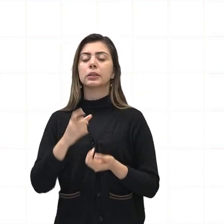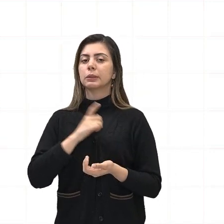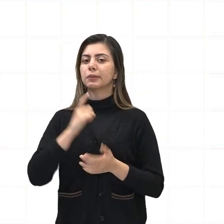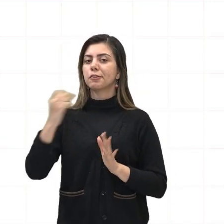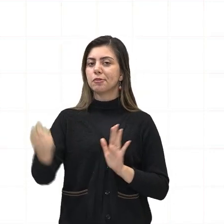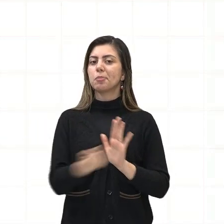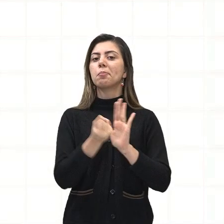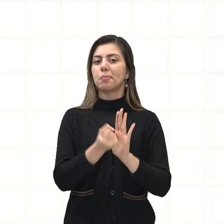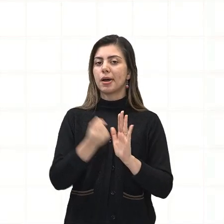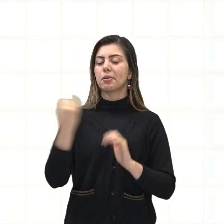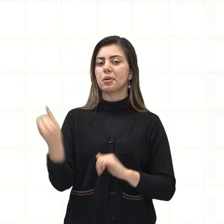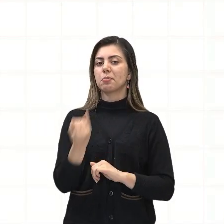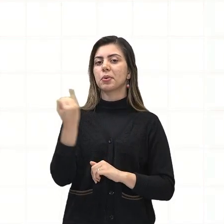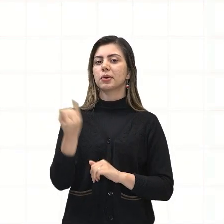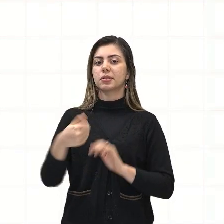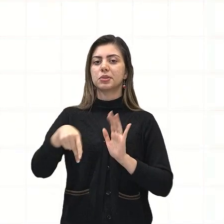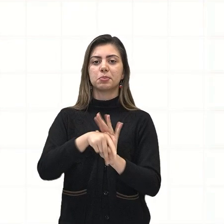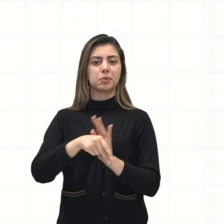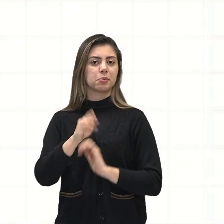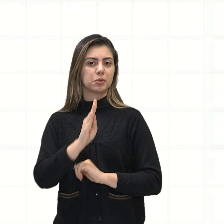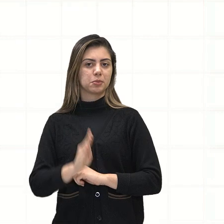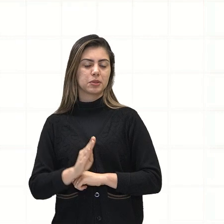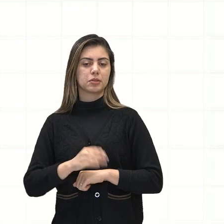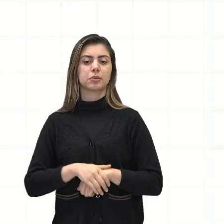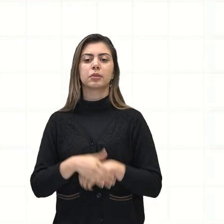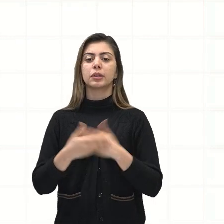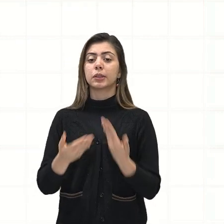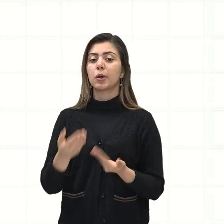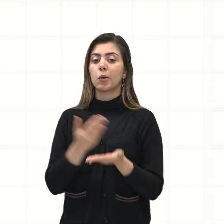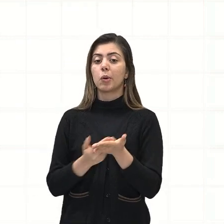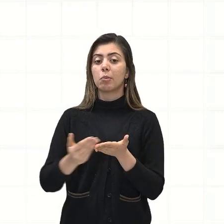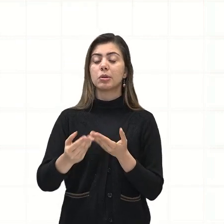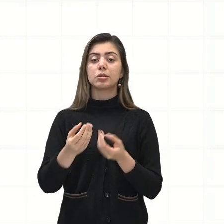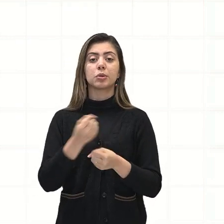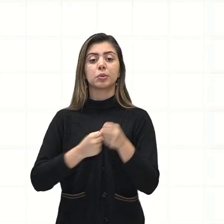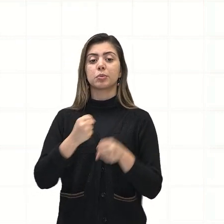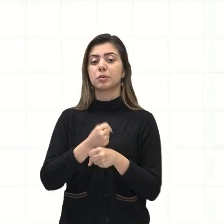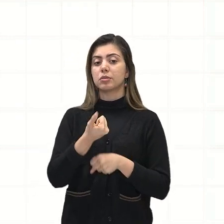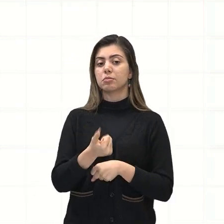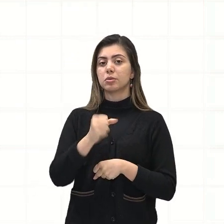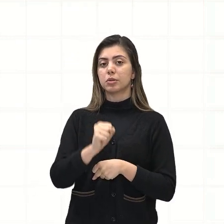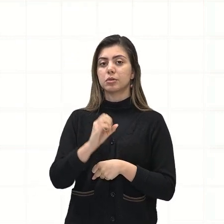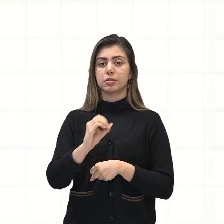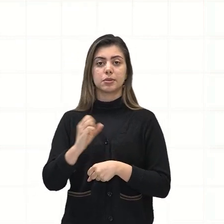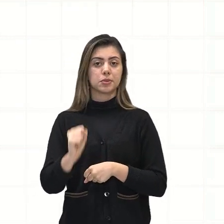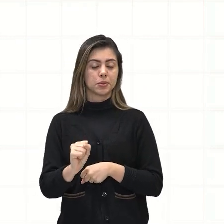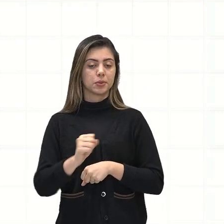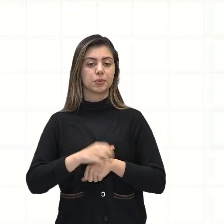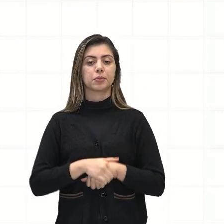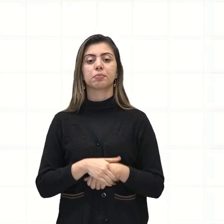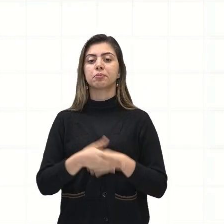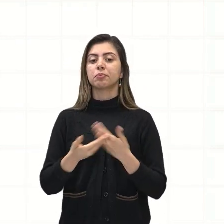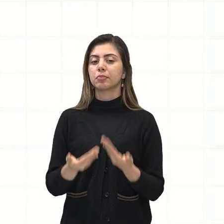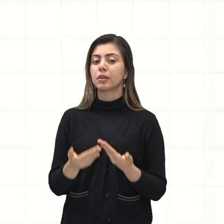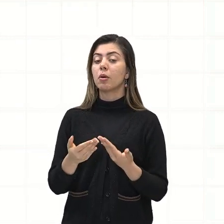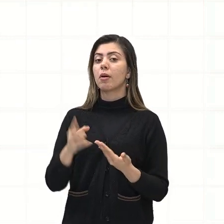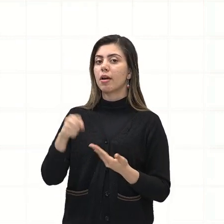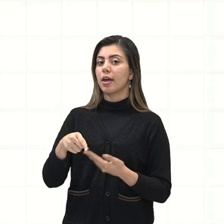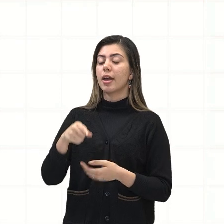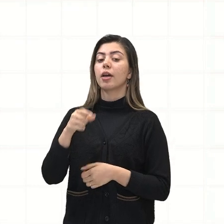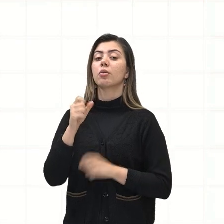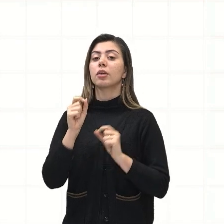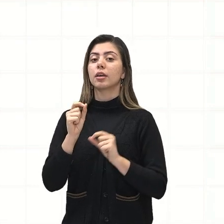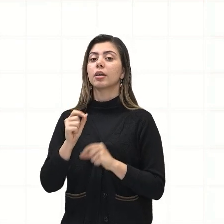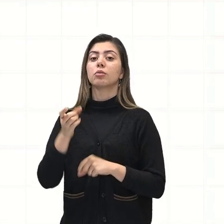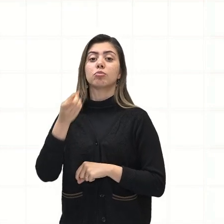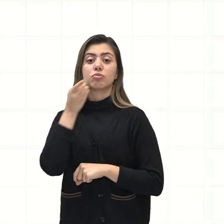marcante na história do país e ocorreu em 1808. Data importante, hein?